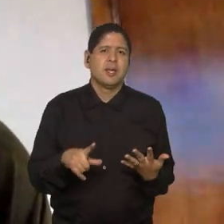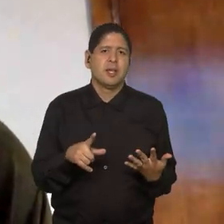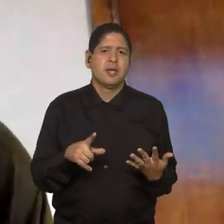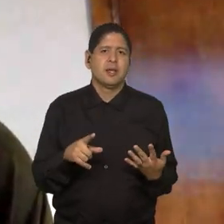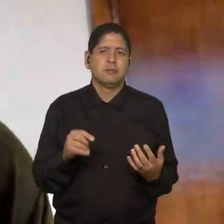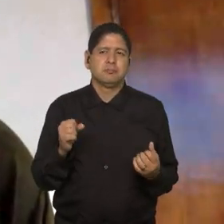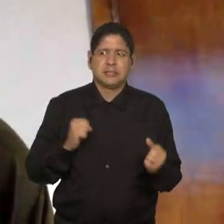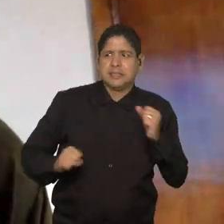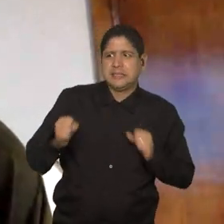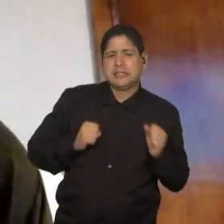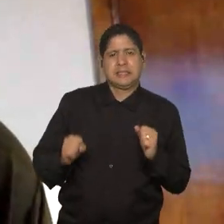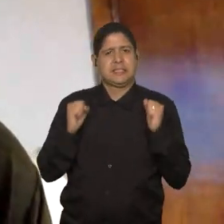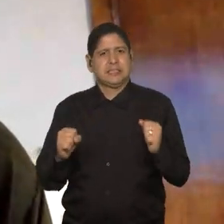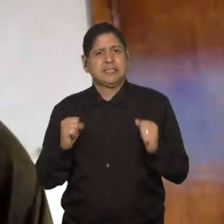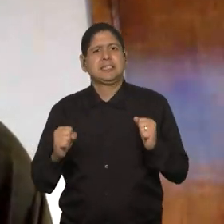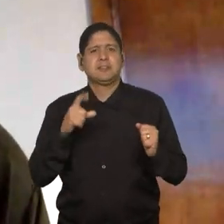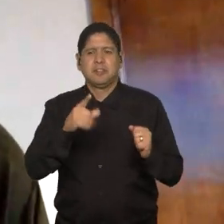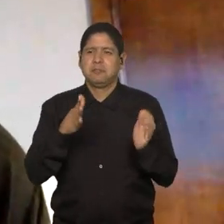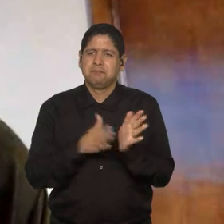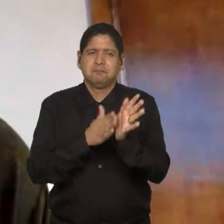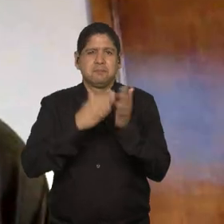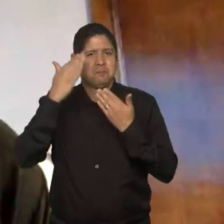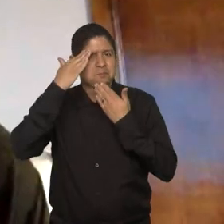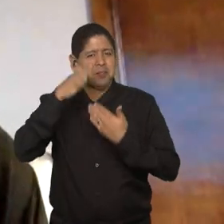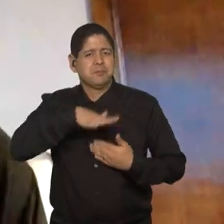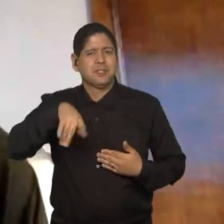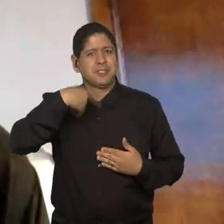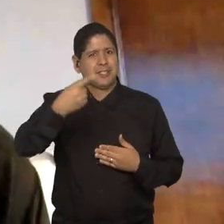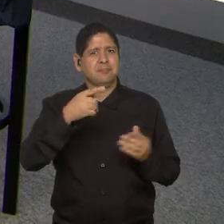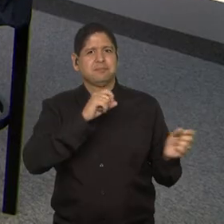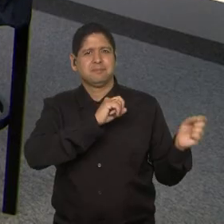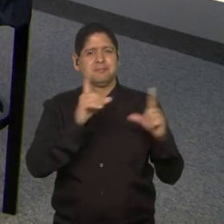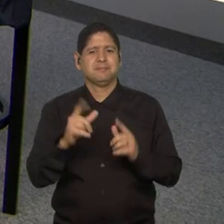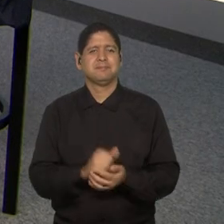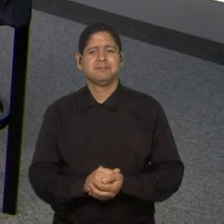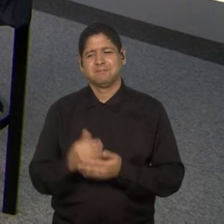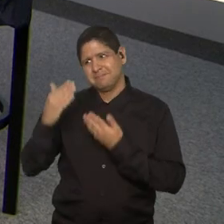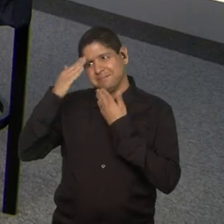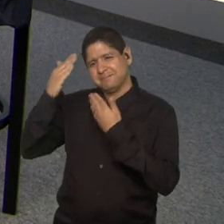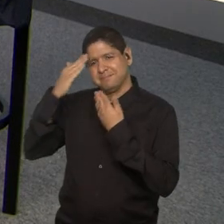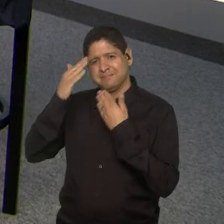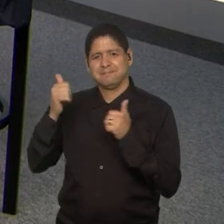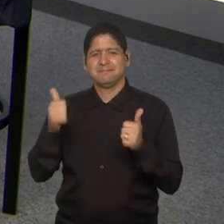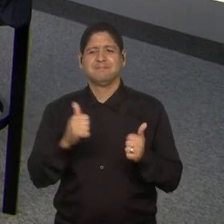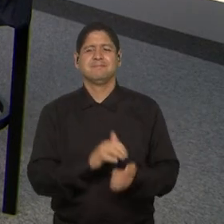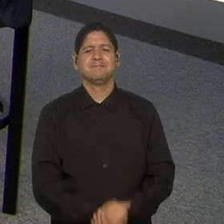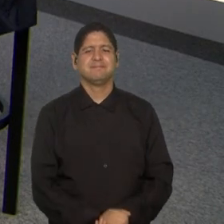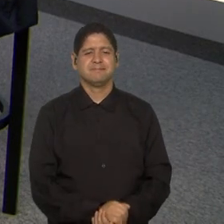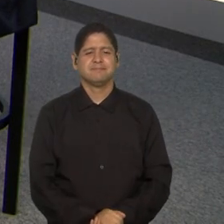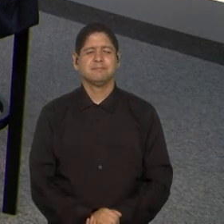na torcida, vamos em frente, muito obrigado pelo espaço e até o próximo. Eu que agradeço, muito obrigada.